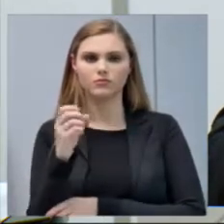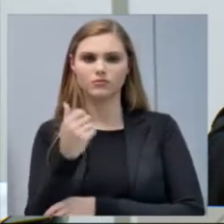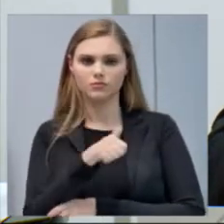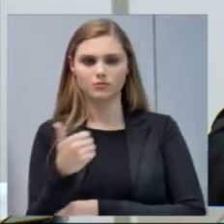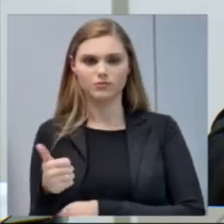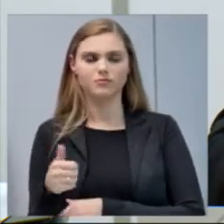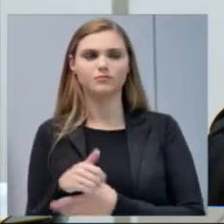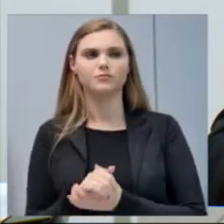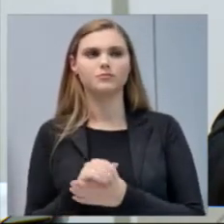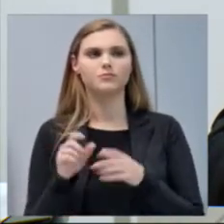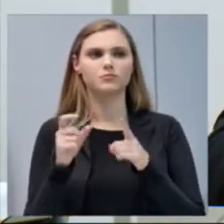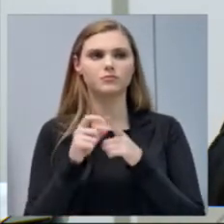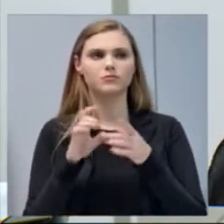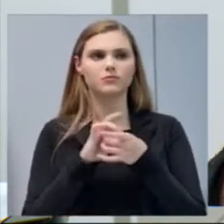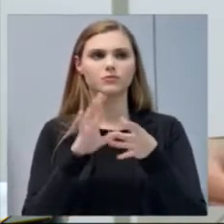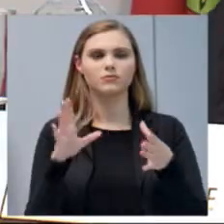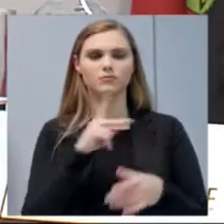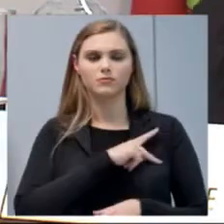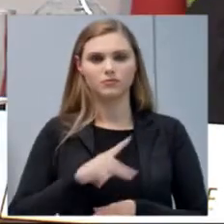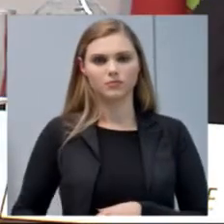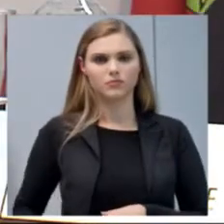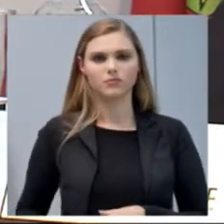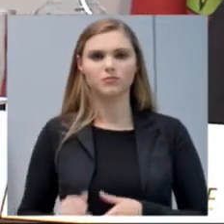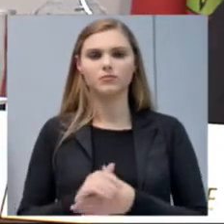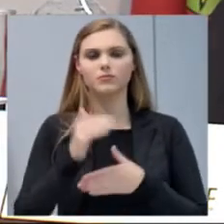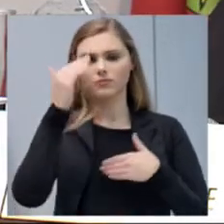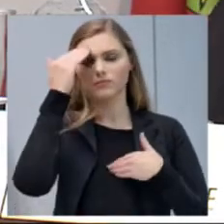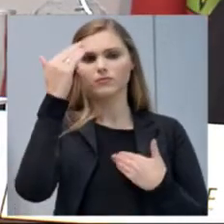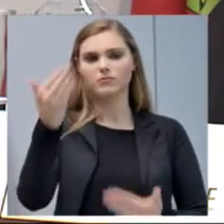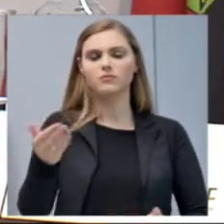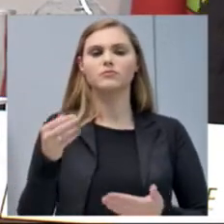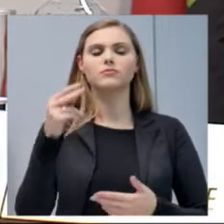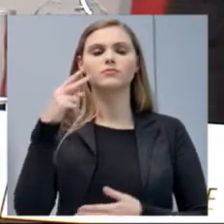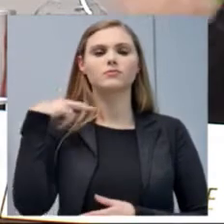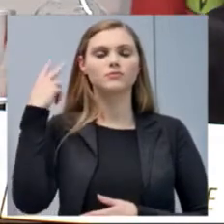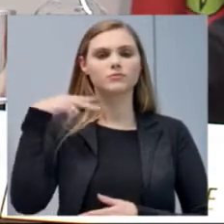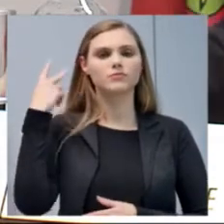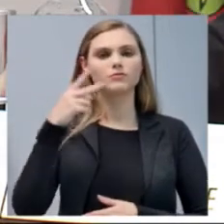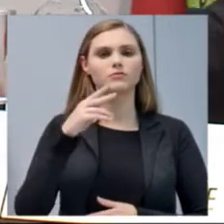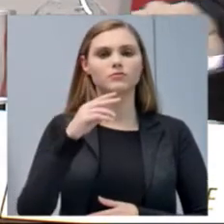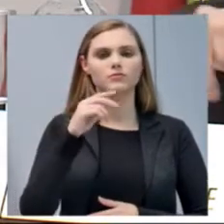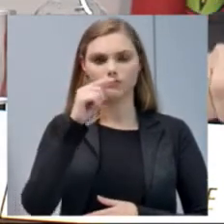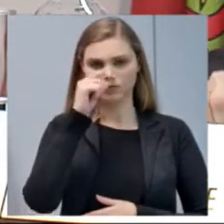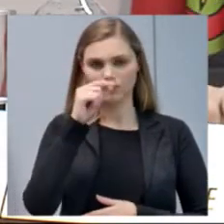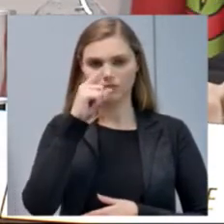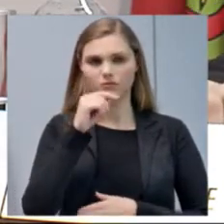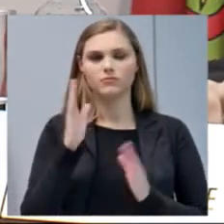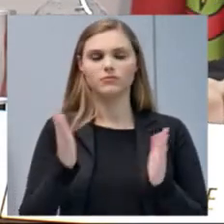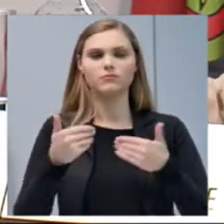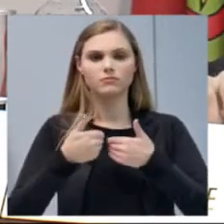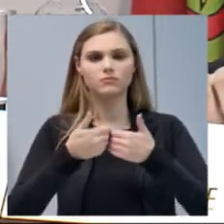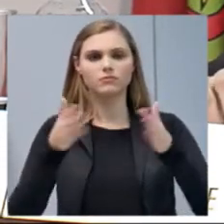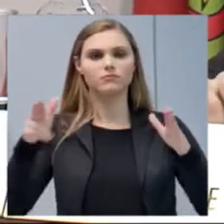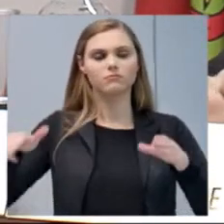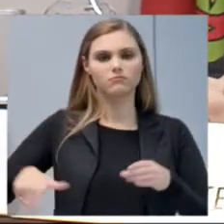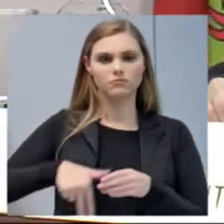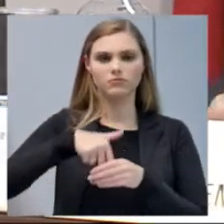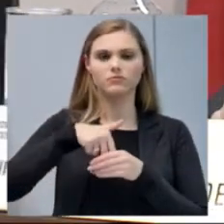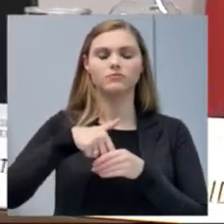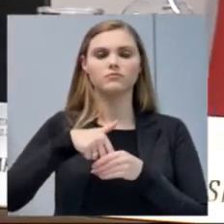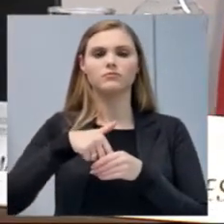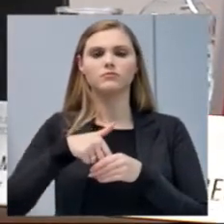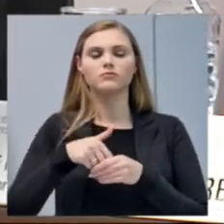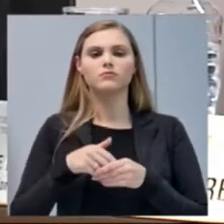Além da palavra livre, senhor presidente. Agradeço ao vereador Cheker. Abro agora o momento da palavra livre. Hoje, a iniciar pela